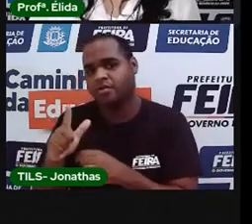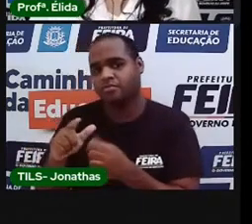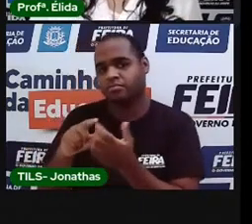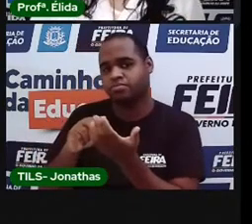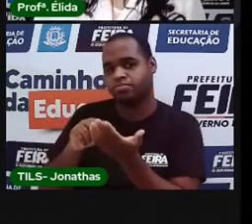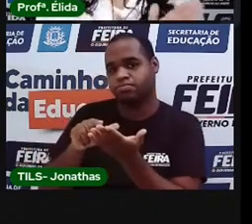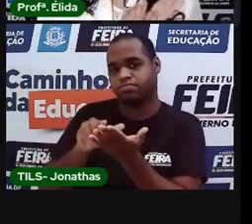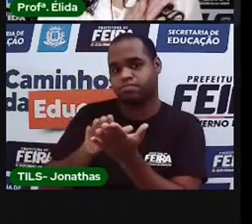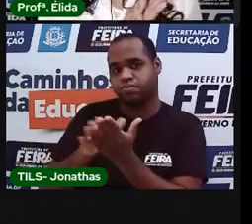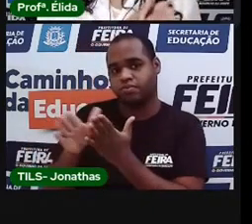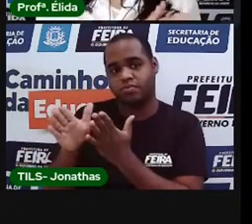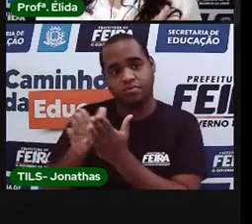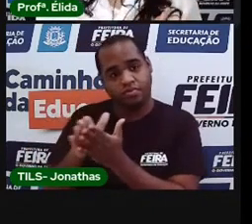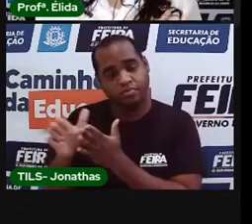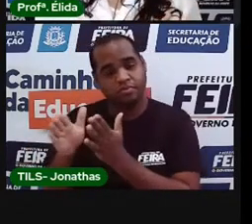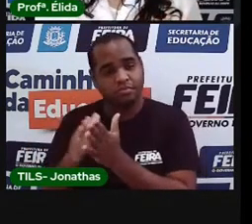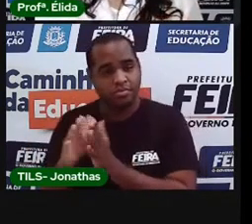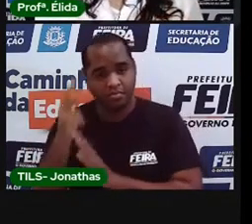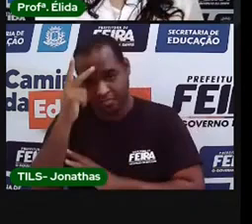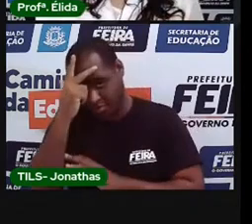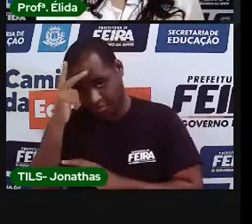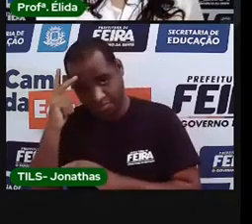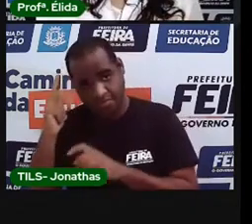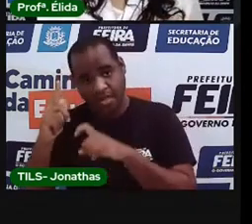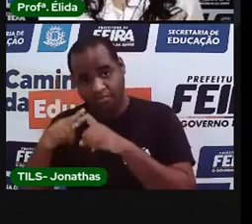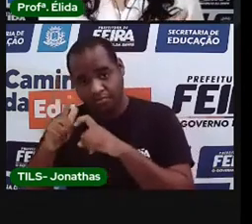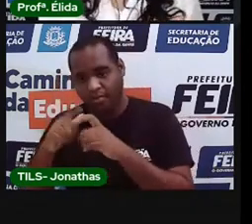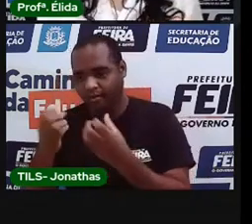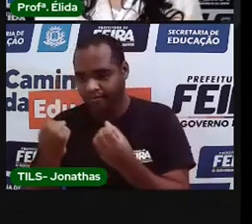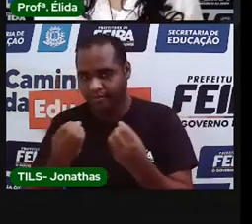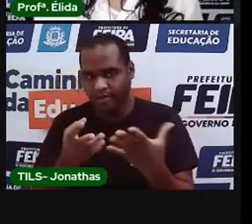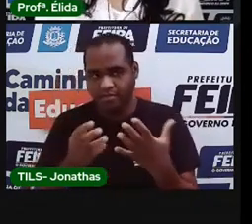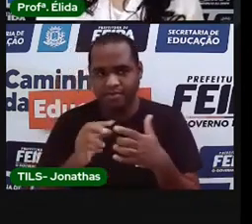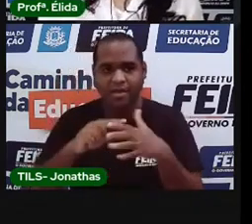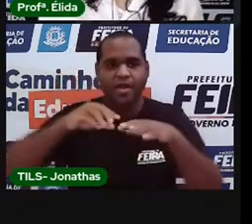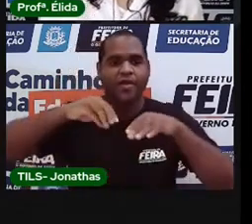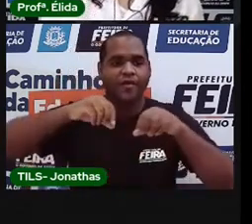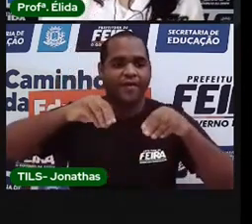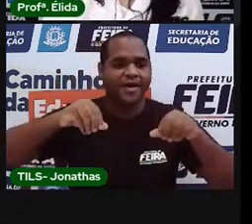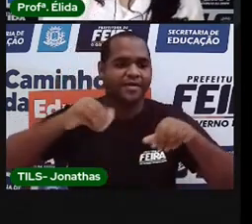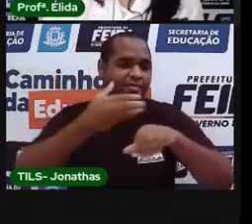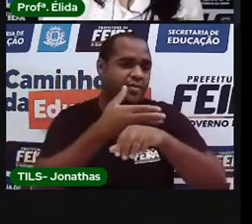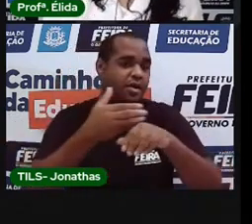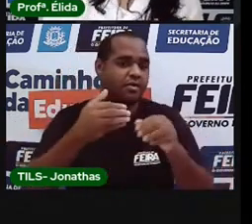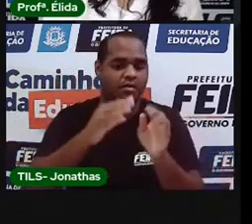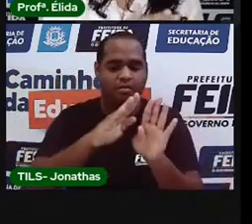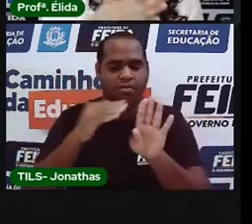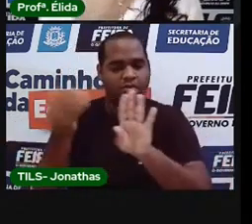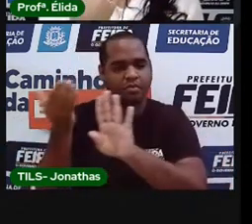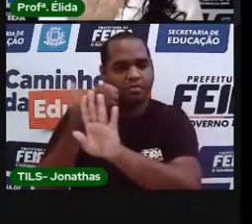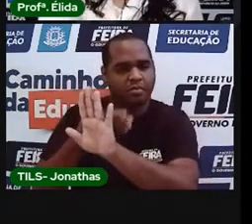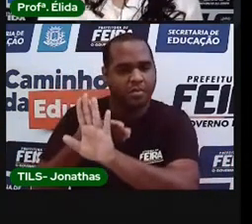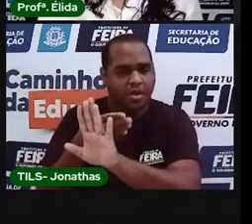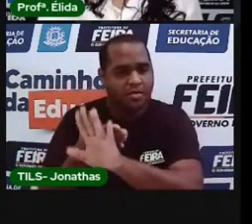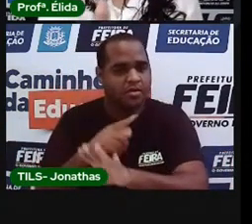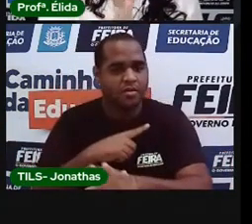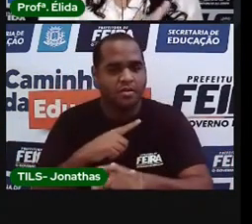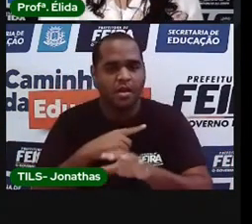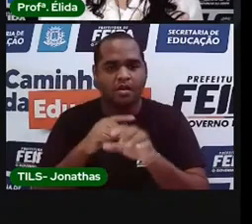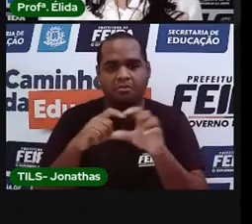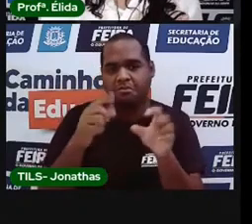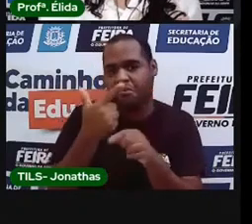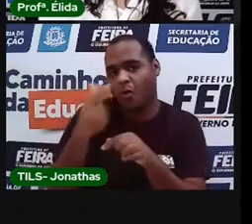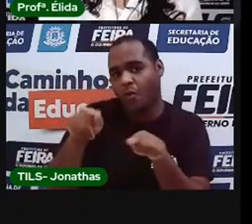Receita. Sabe? A gente compra. farinha de trigo. Vem receita no fundo. Tem